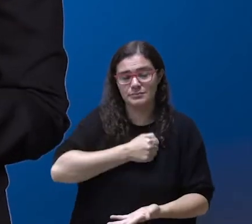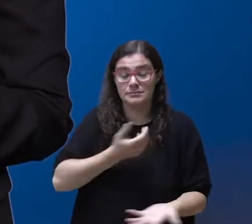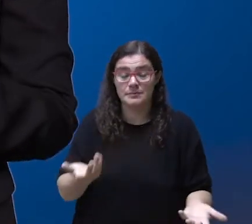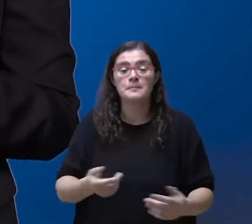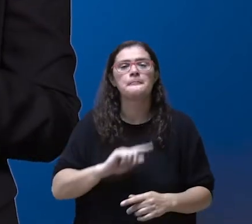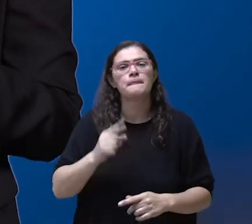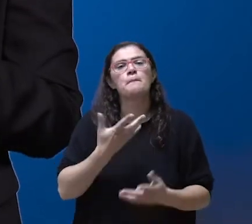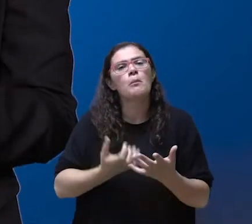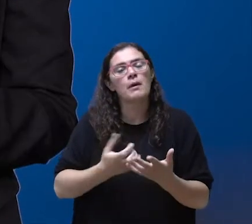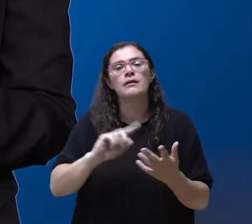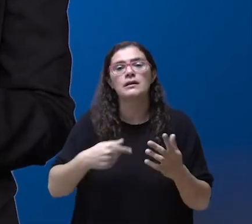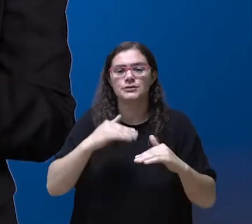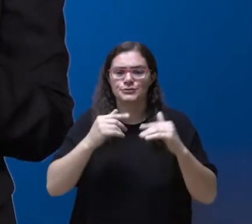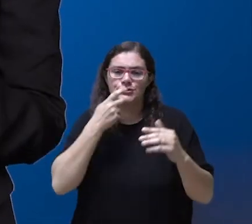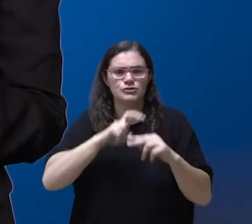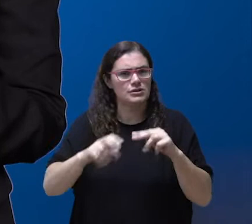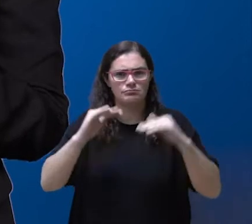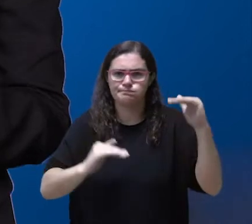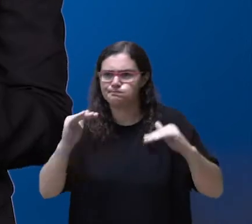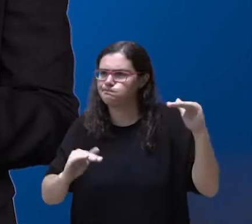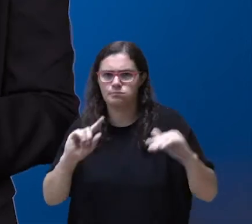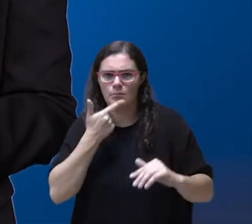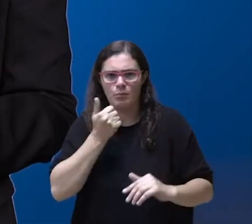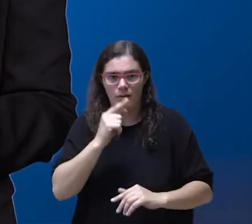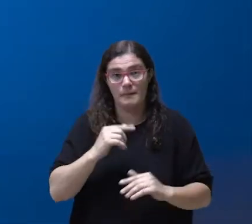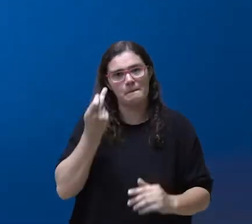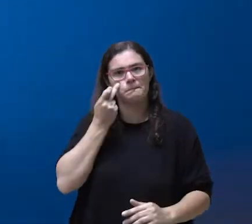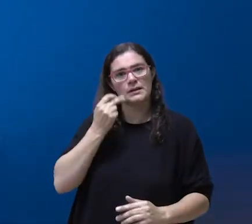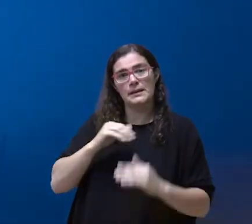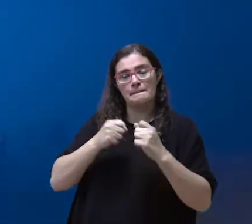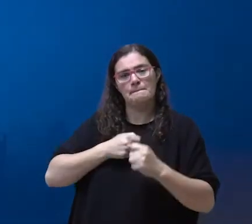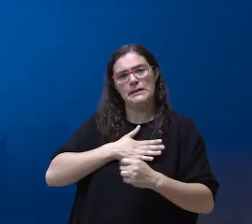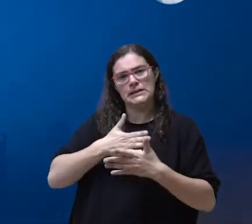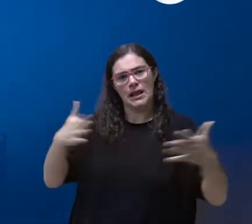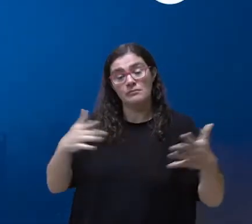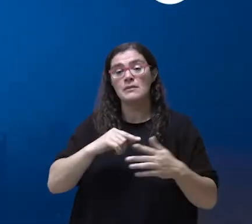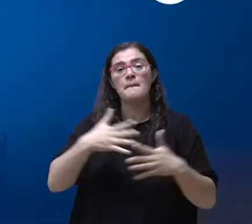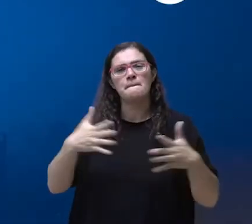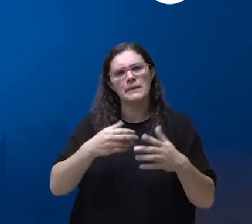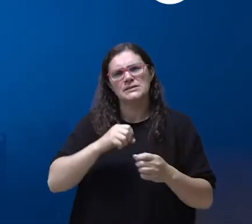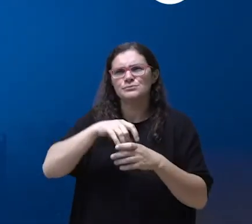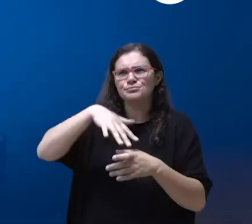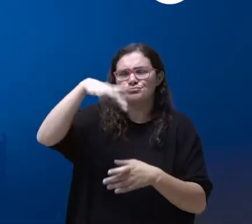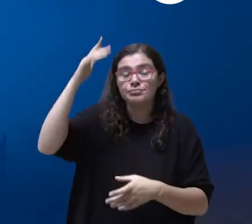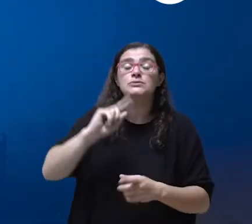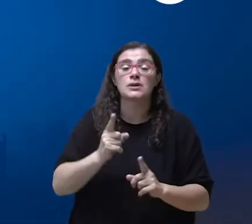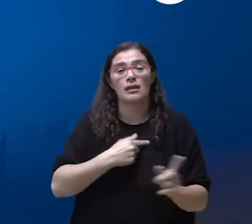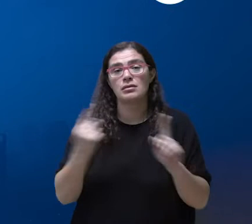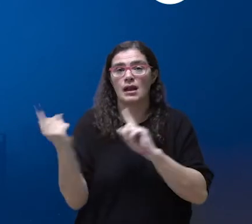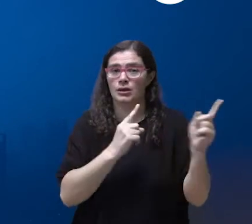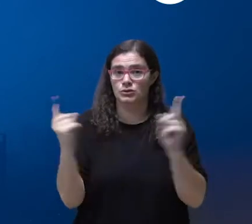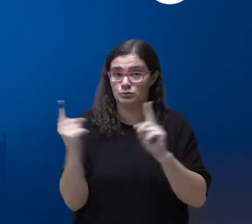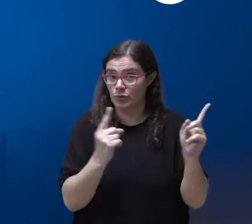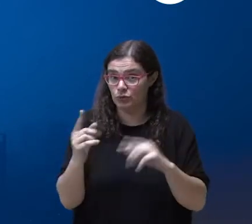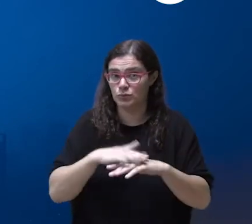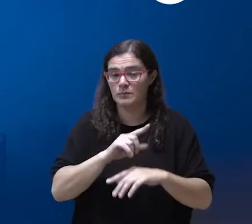energia tem de deixar de ser uma fonte de desigualdades e de privilégio para as grandes empresas. Grande parte das emissões de CO2 vem dos transportes.